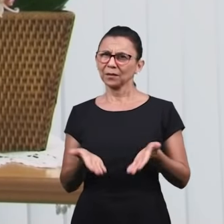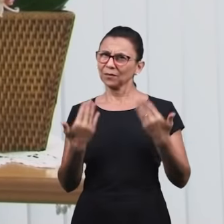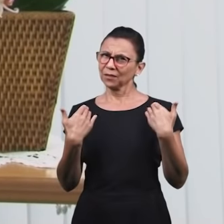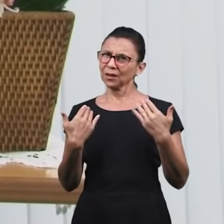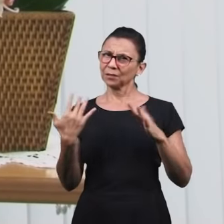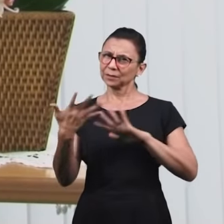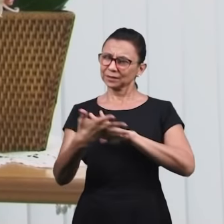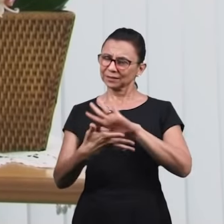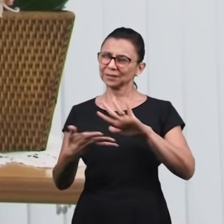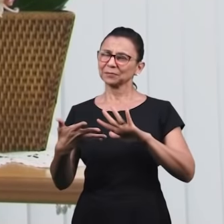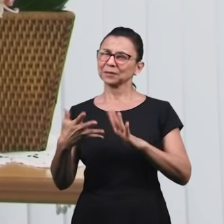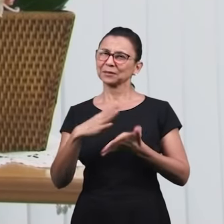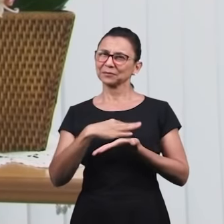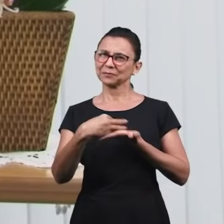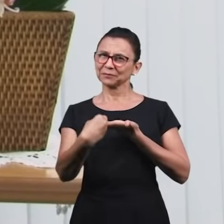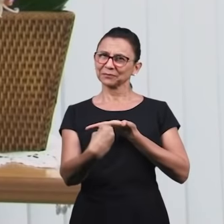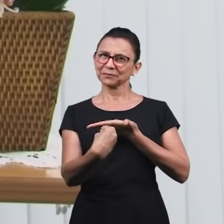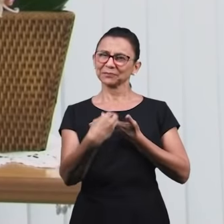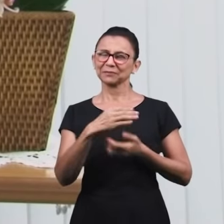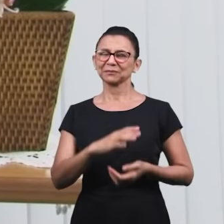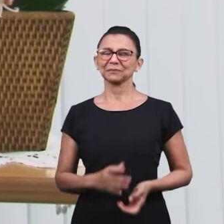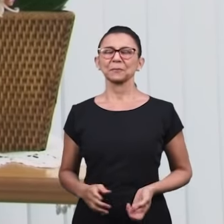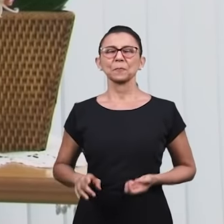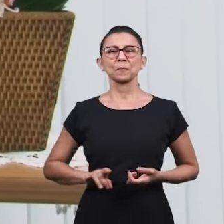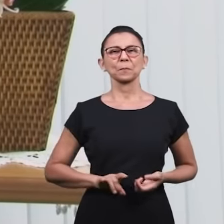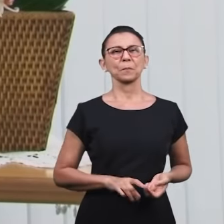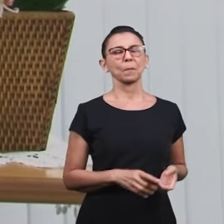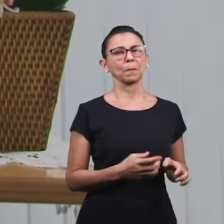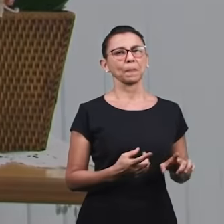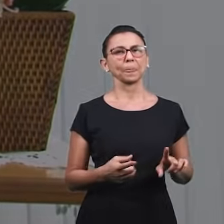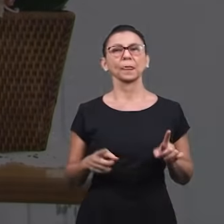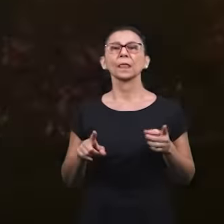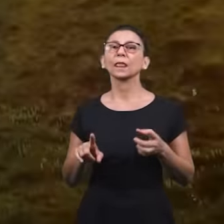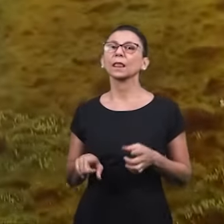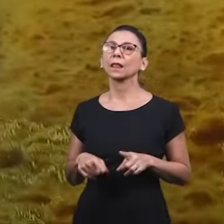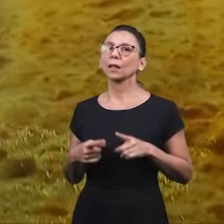projetado para nós. Acompanhe, cante junto conosco.